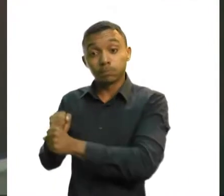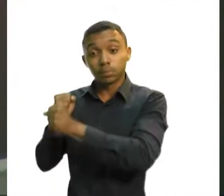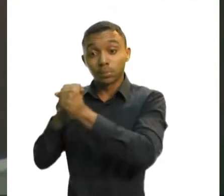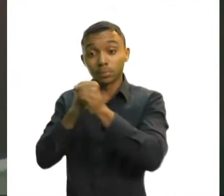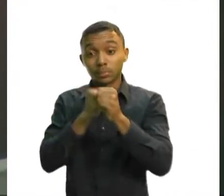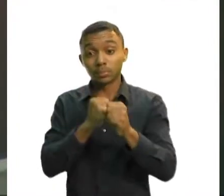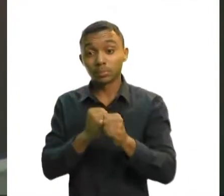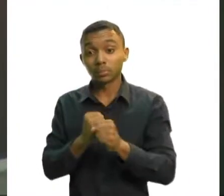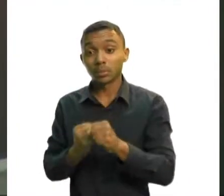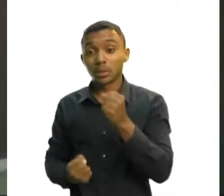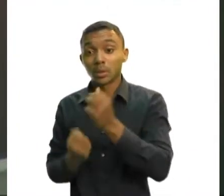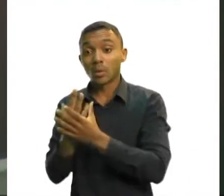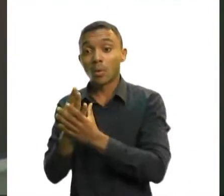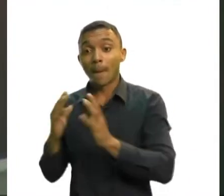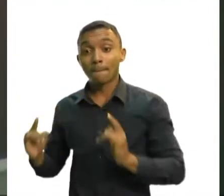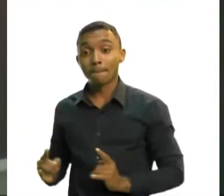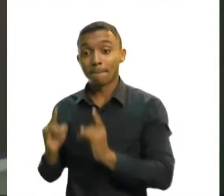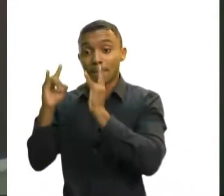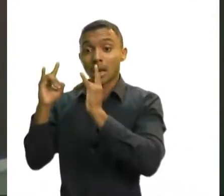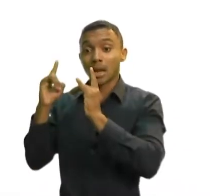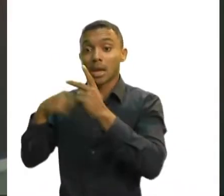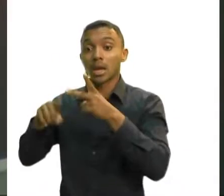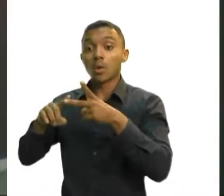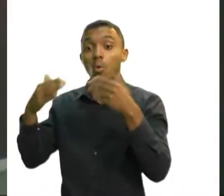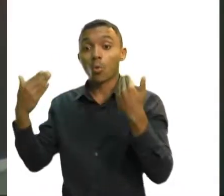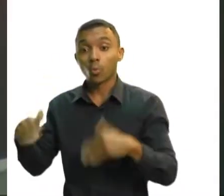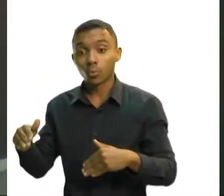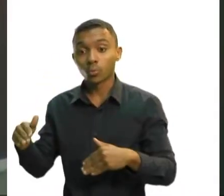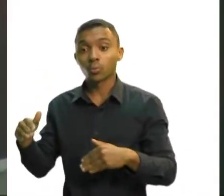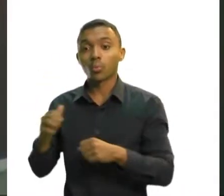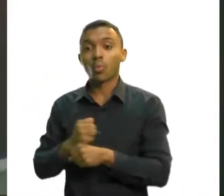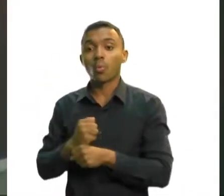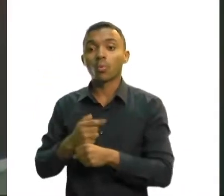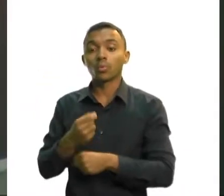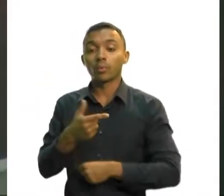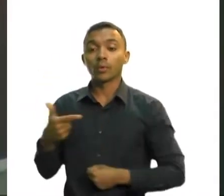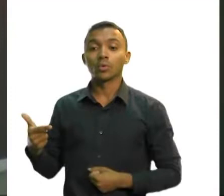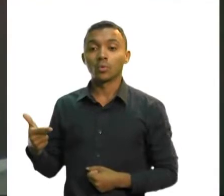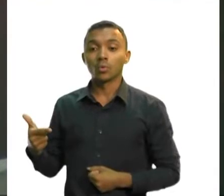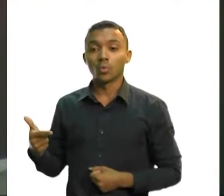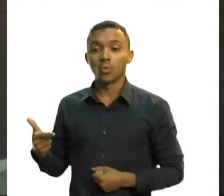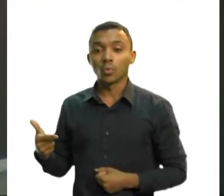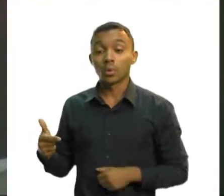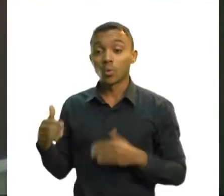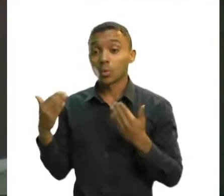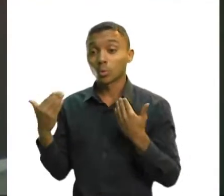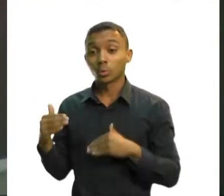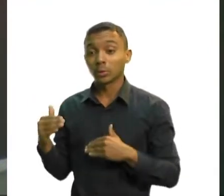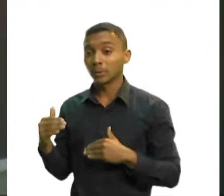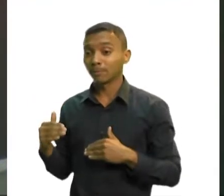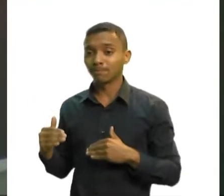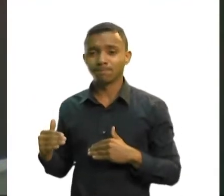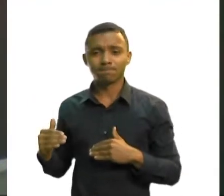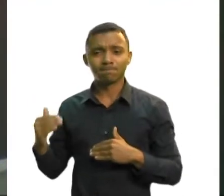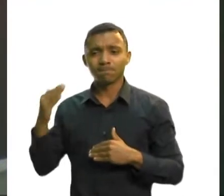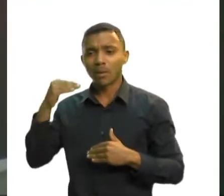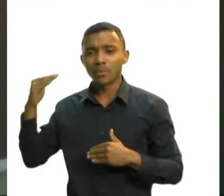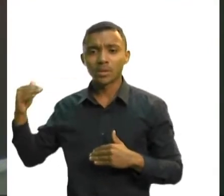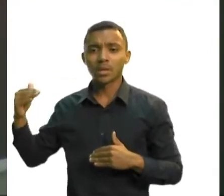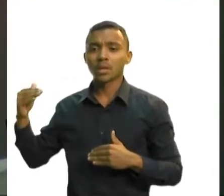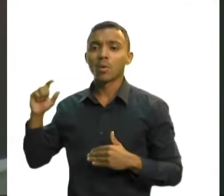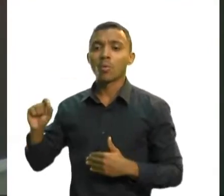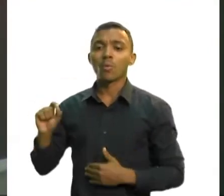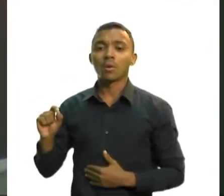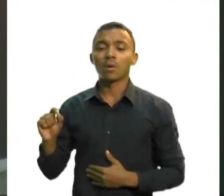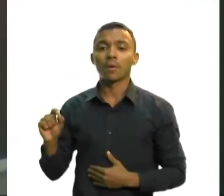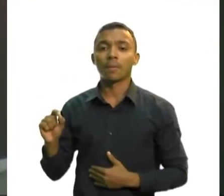concursos em 2022. Aliás, anunciei ontem o maior concurso da história que significa aumentar, deputado Heitor Ferrer,